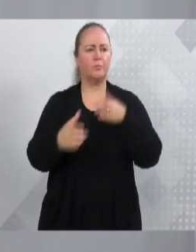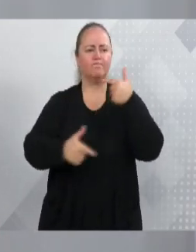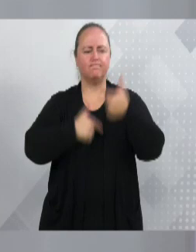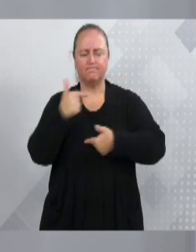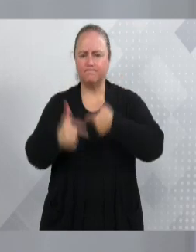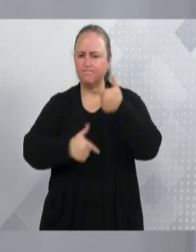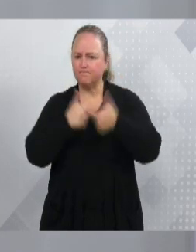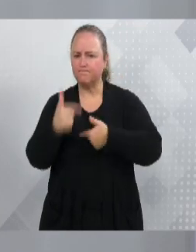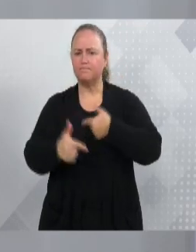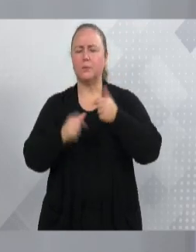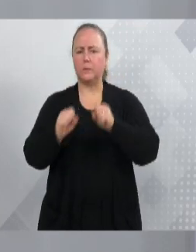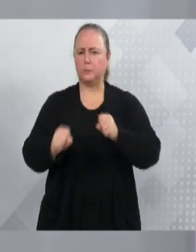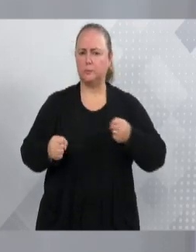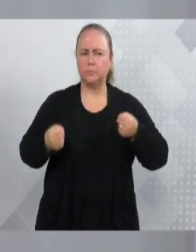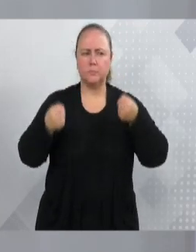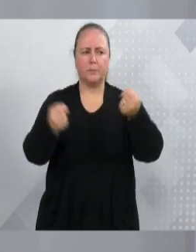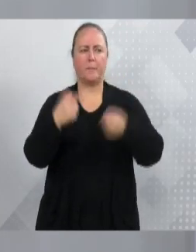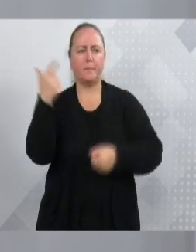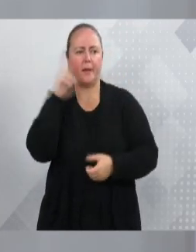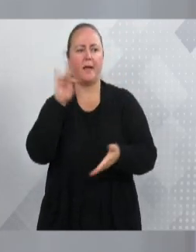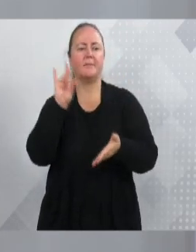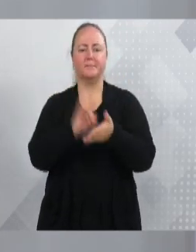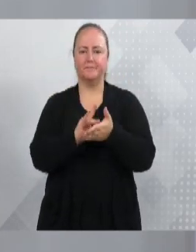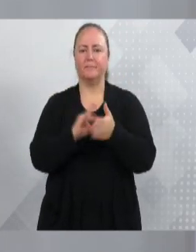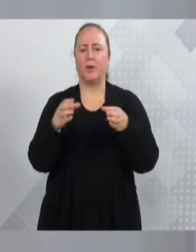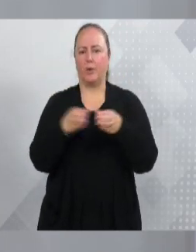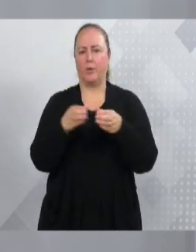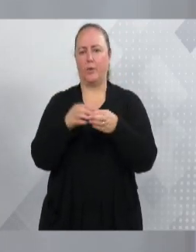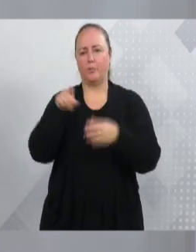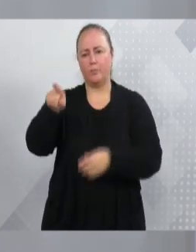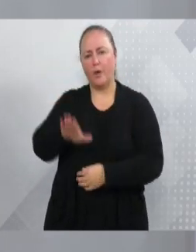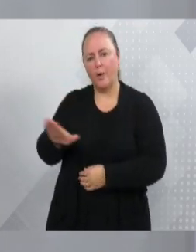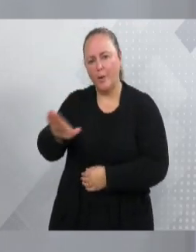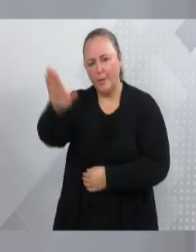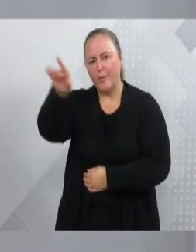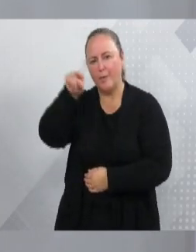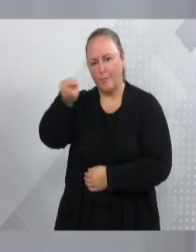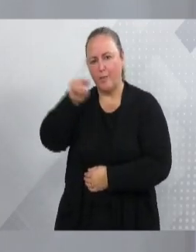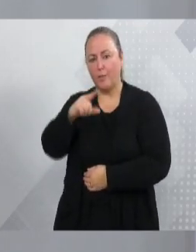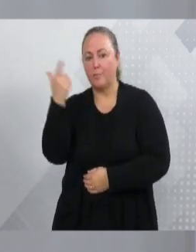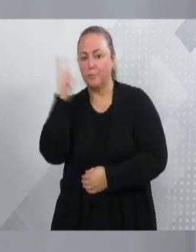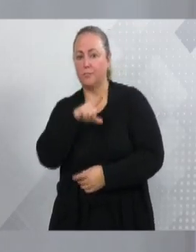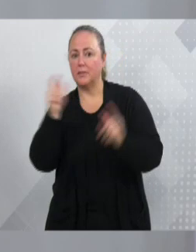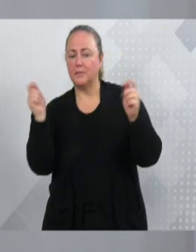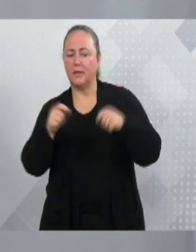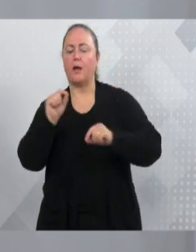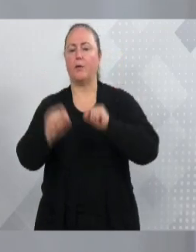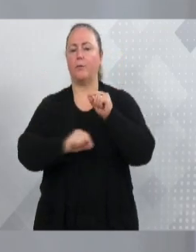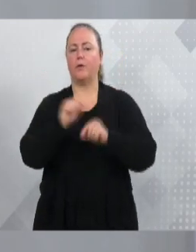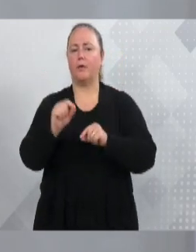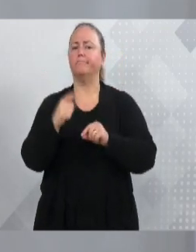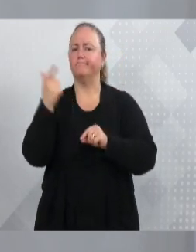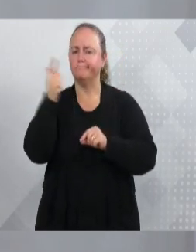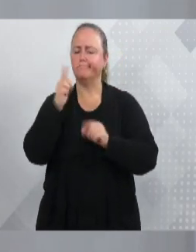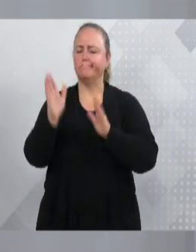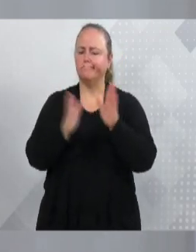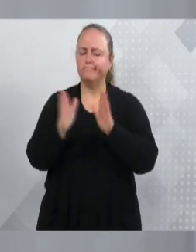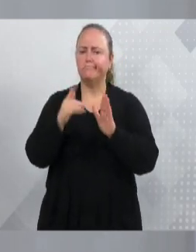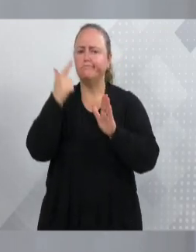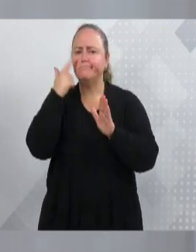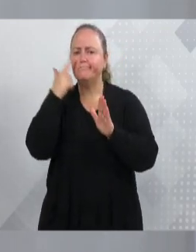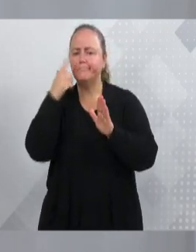intensamente nesse plano piloto, ali do Morro da Banana, para que pudessem fazer a viabilidade e